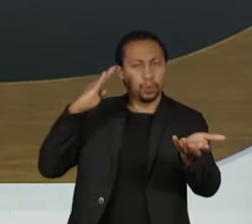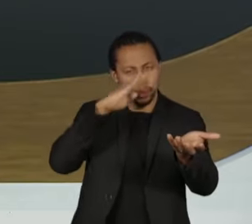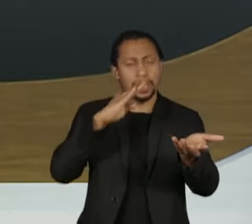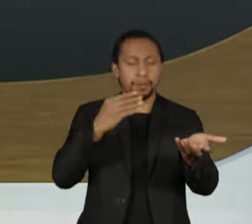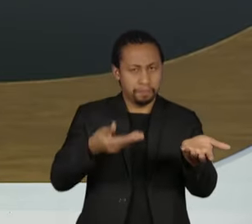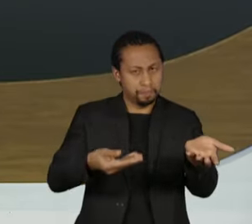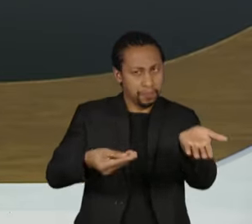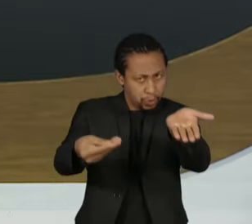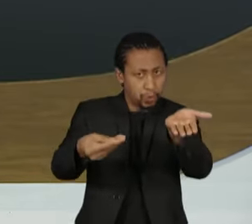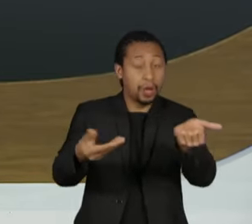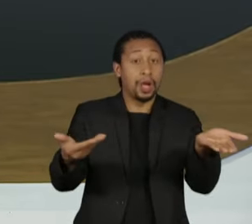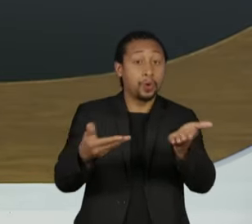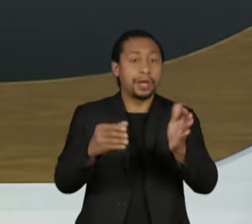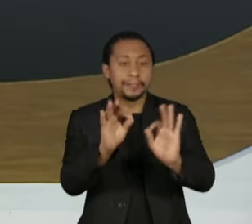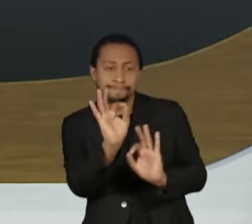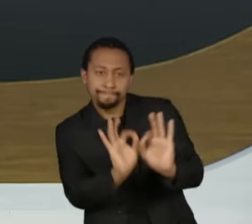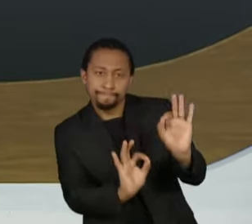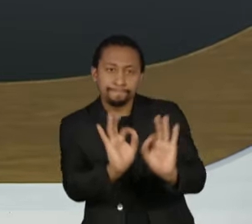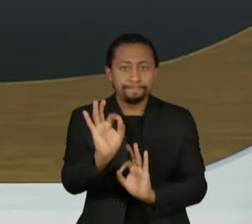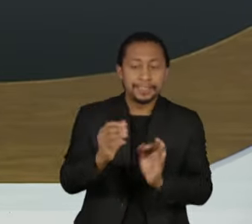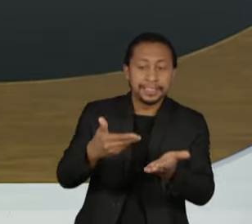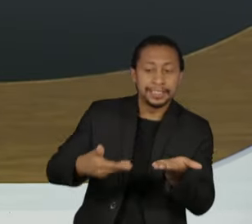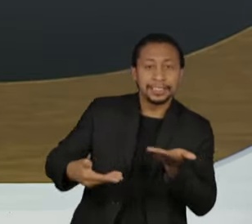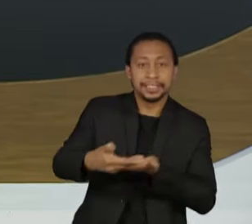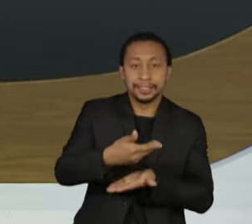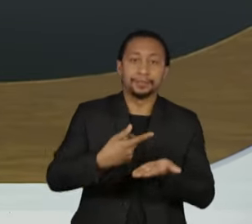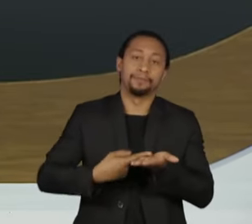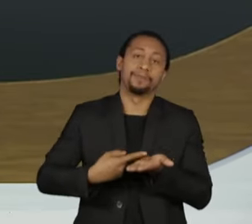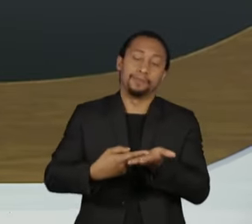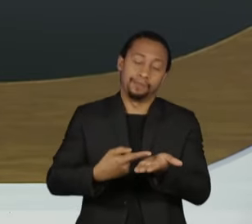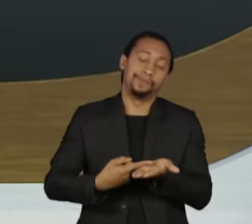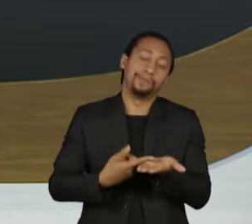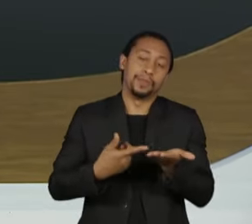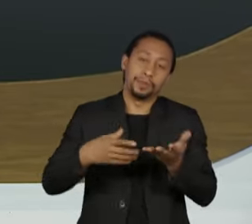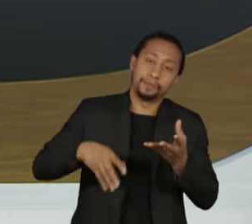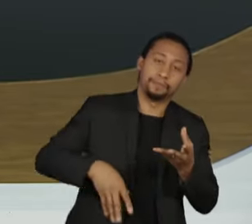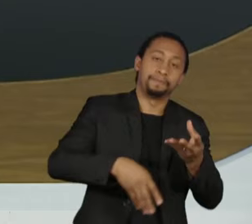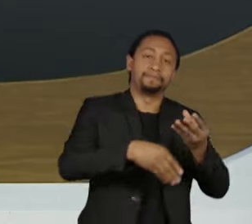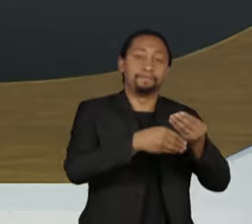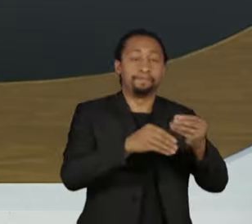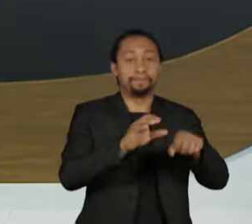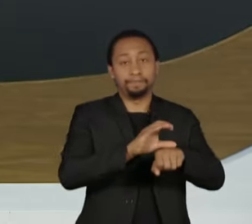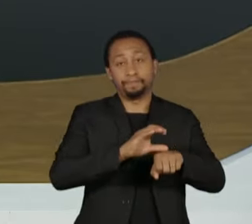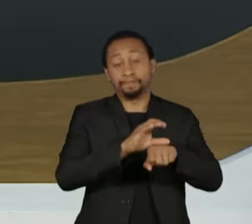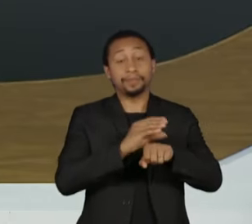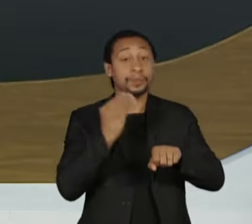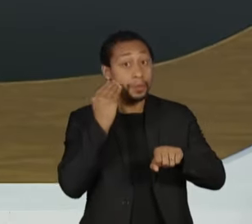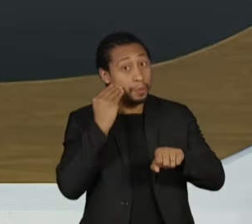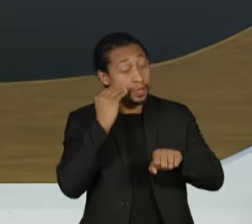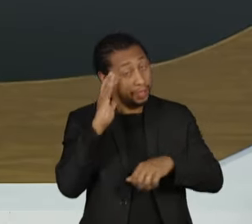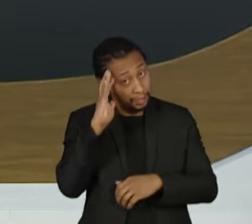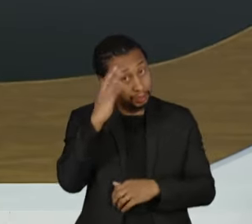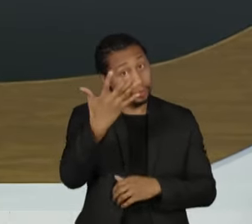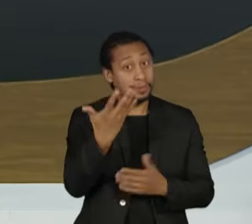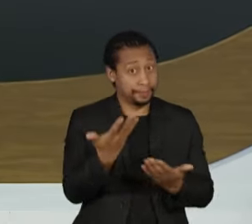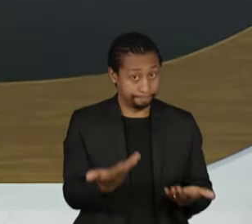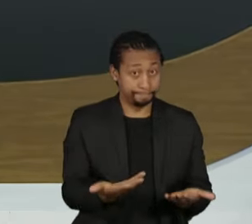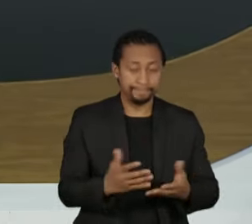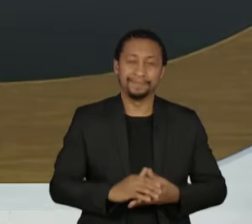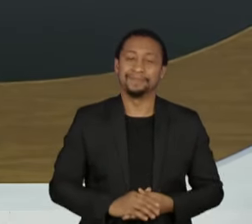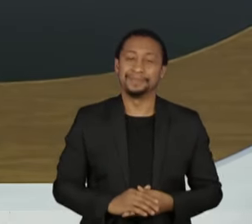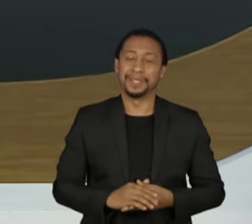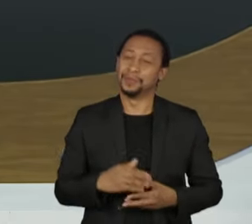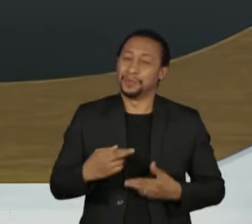na linha de frente da negociação da proposta de emenda à Constituição que vai tentar operar essa mágica. Sem mais